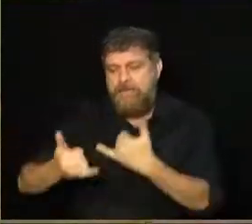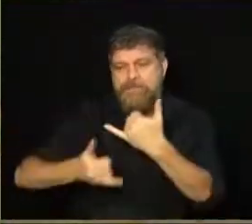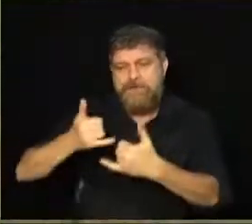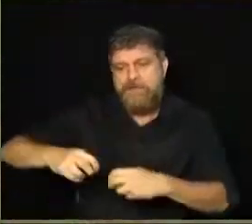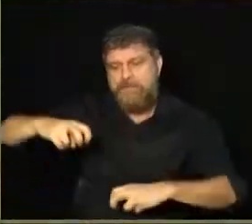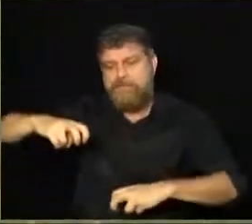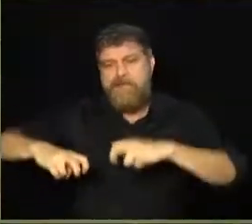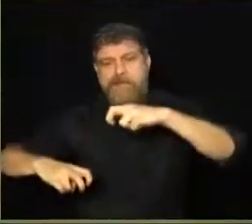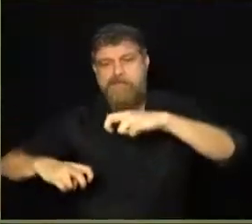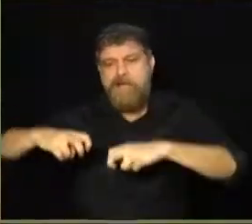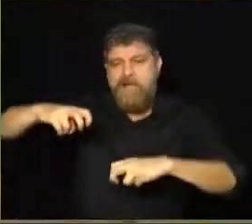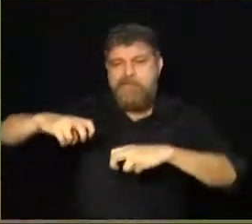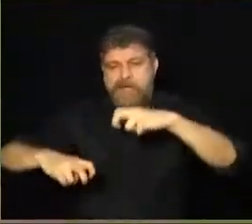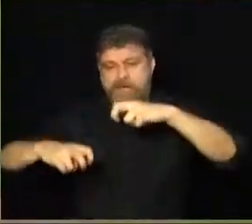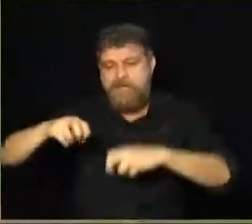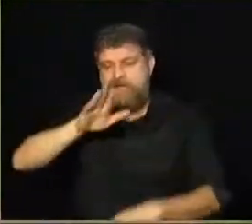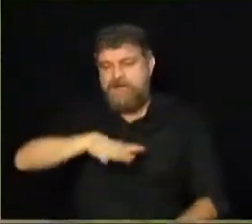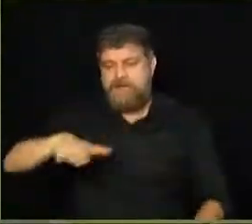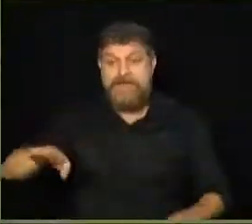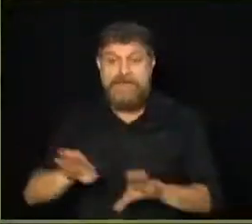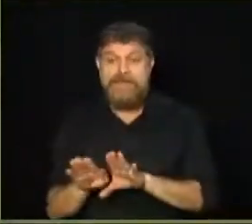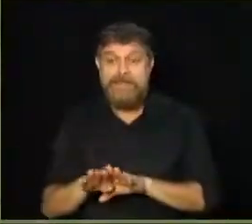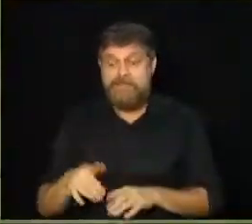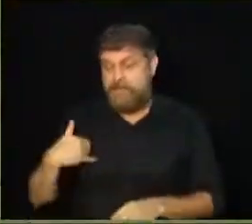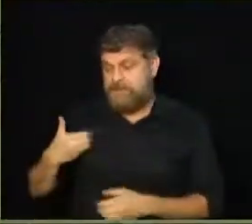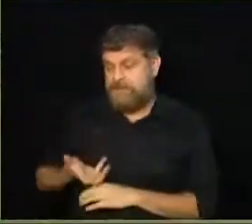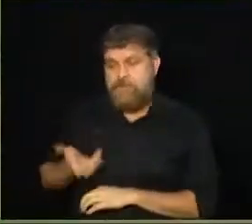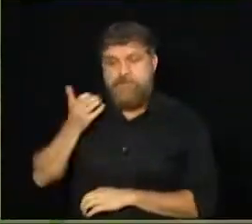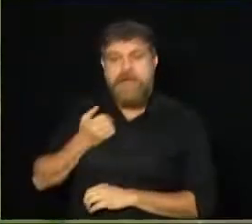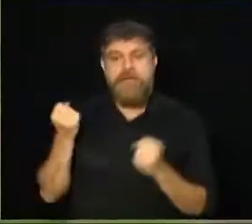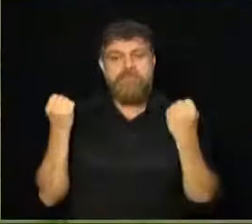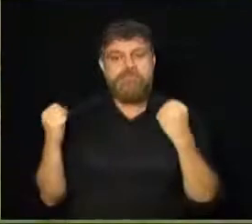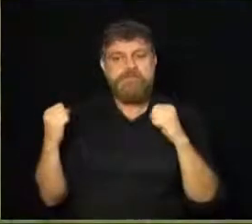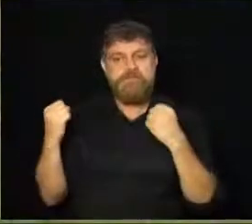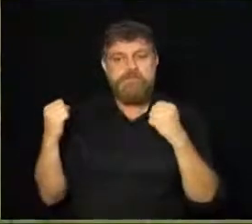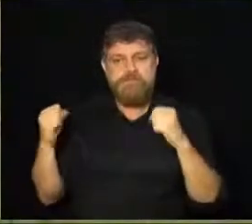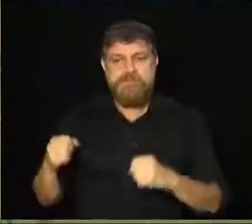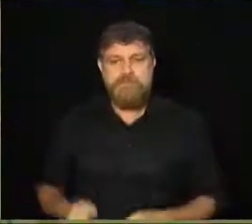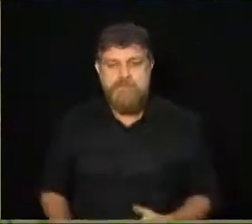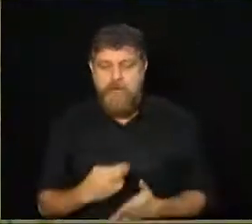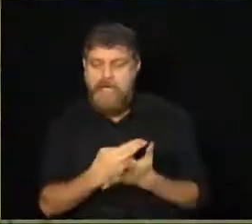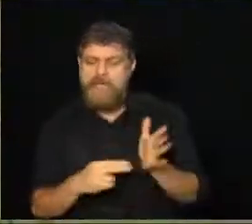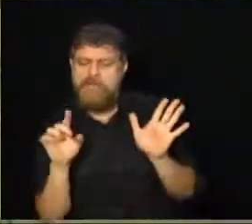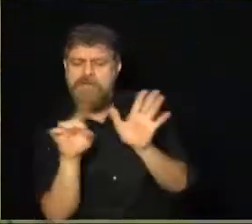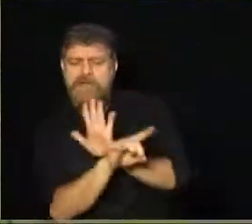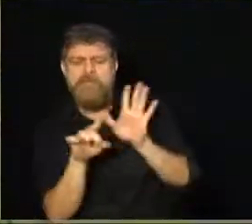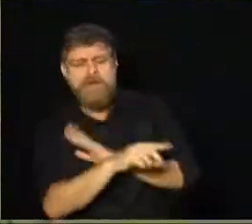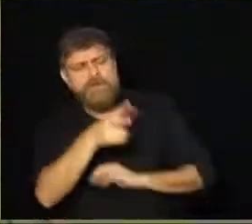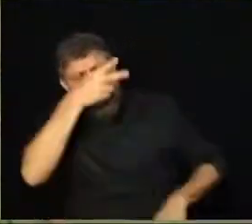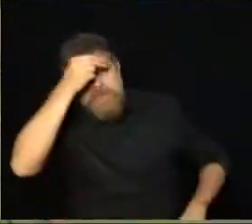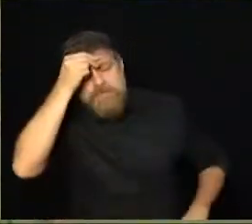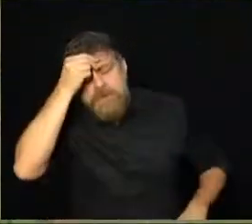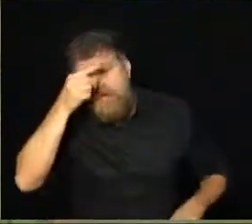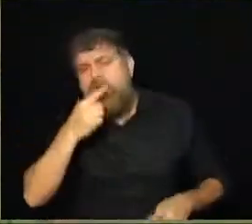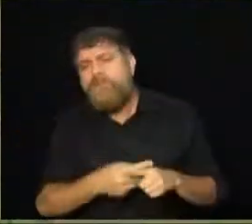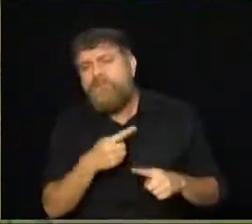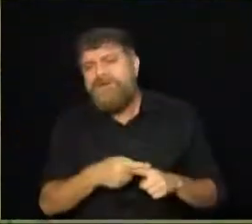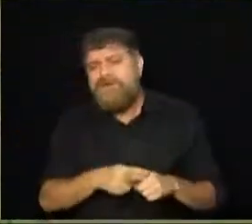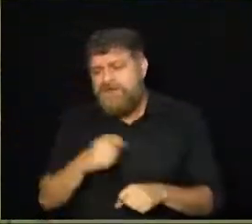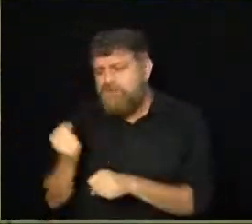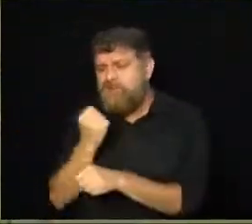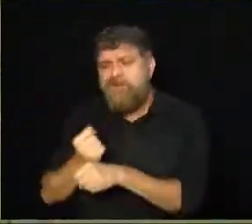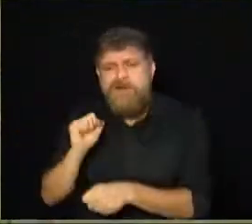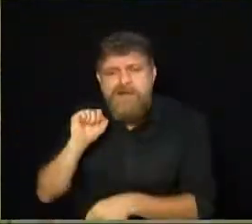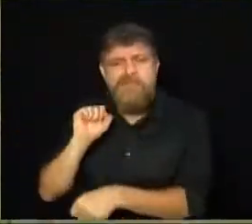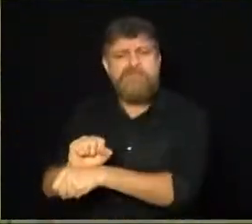crianças e uma academia para a terceira idade. No requerimento, o vereador questiona a prefeitura o porquê a obra ainda